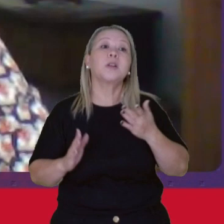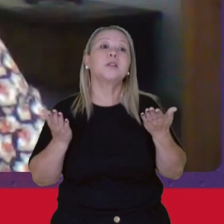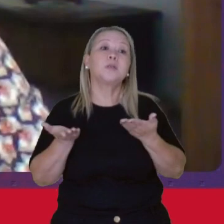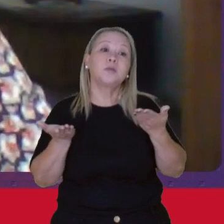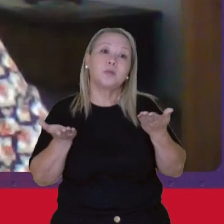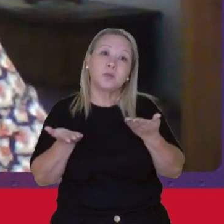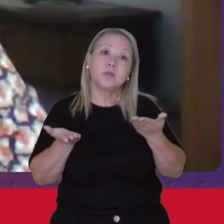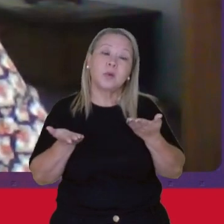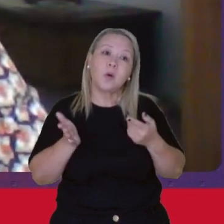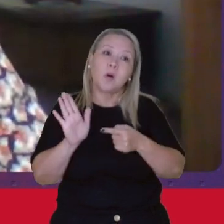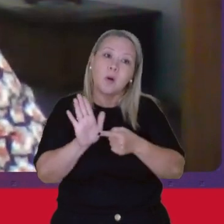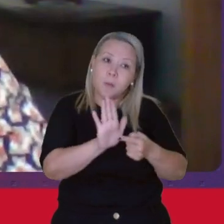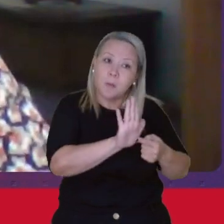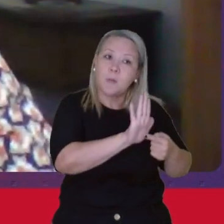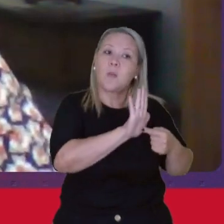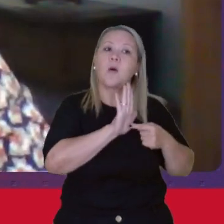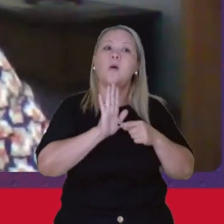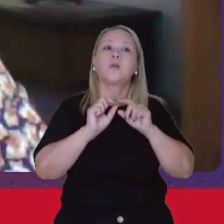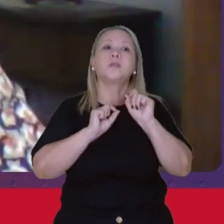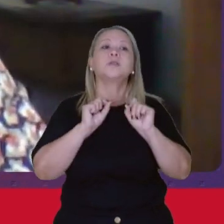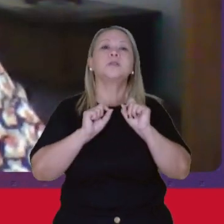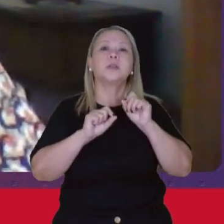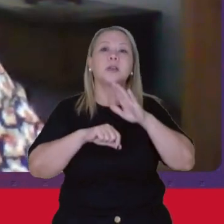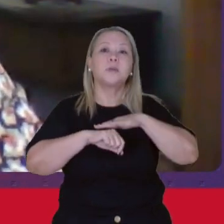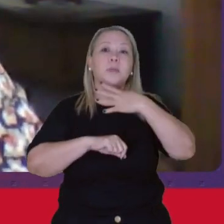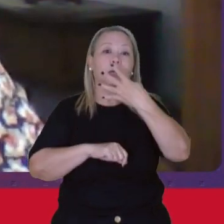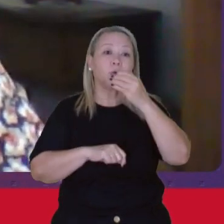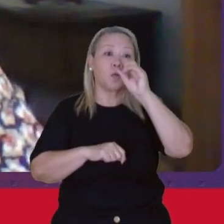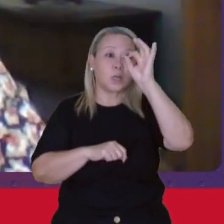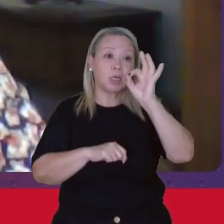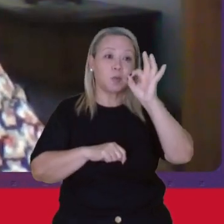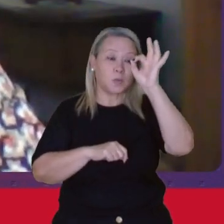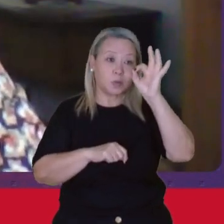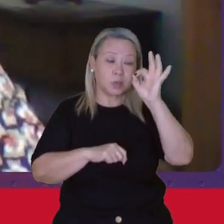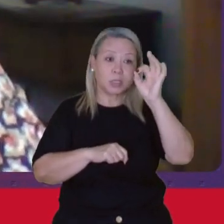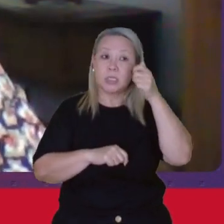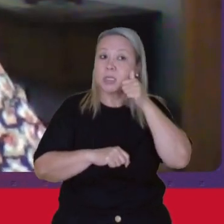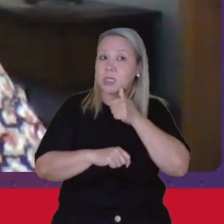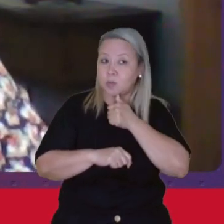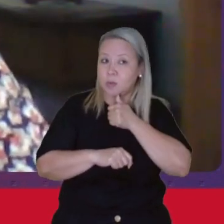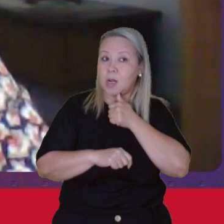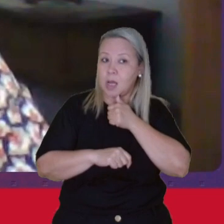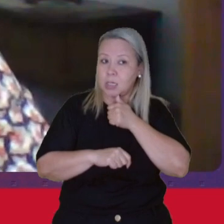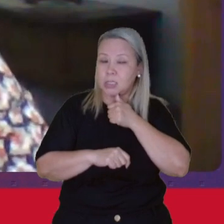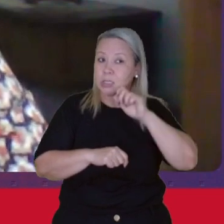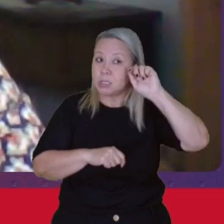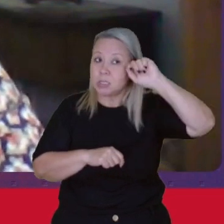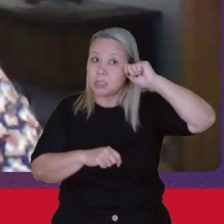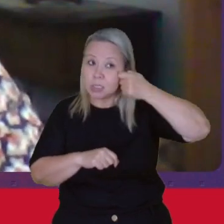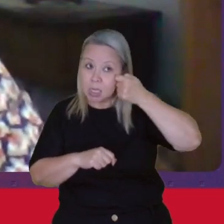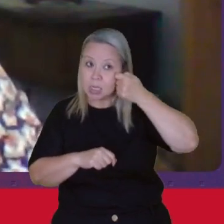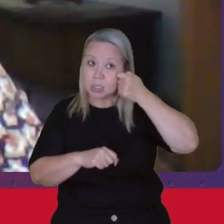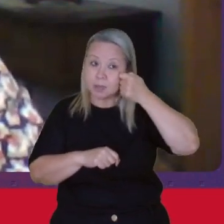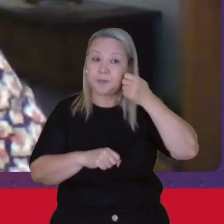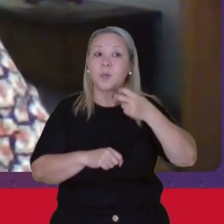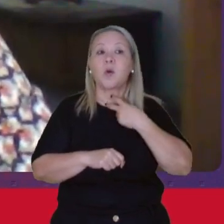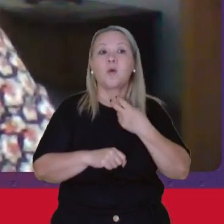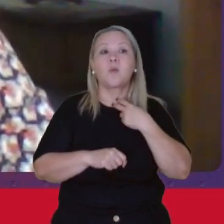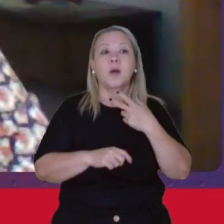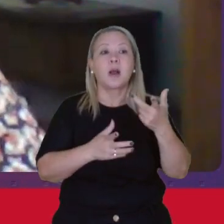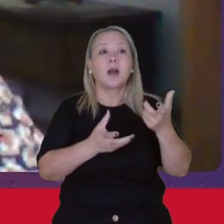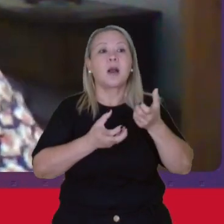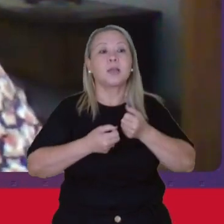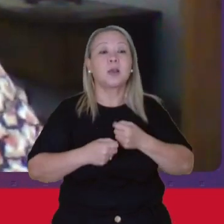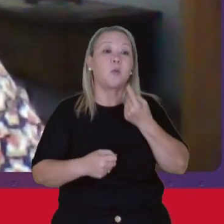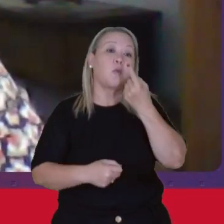Mostra que mais de 40% Das mulheres negras Ocupadas recebem até